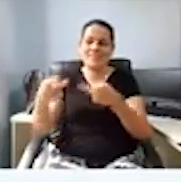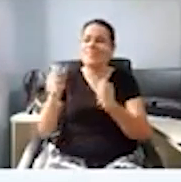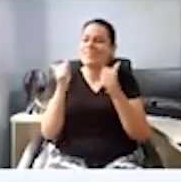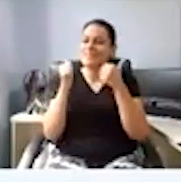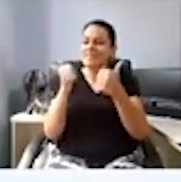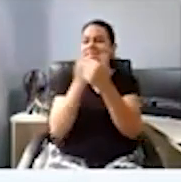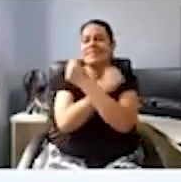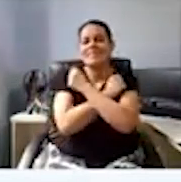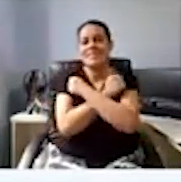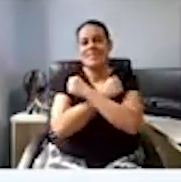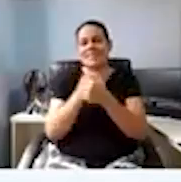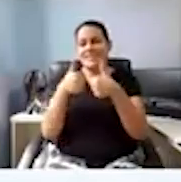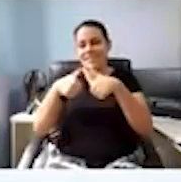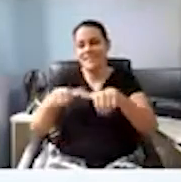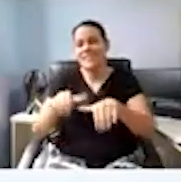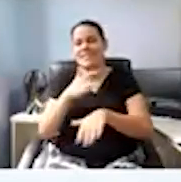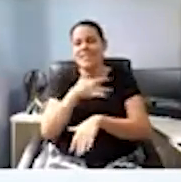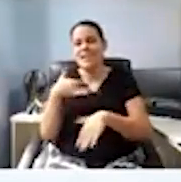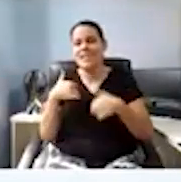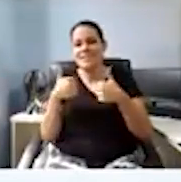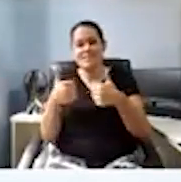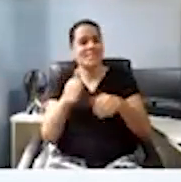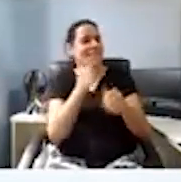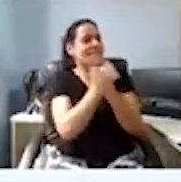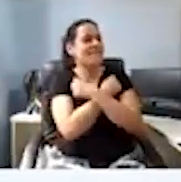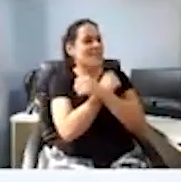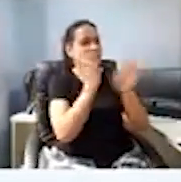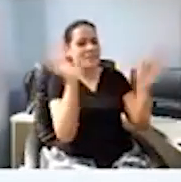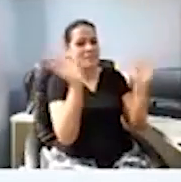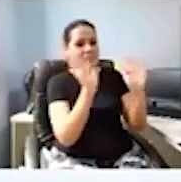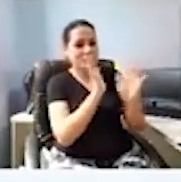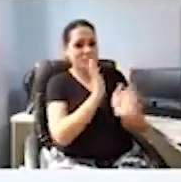abraço, fique bem. Obrigada. Um abraço. Tchau, tchau.